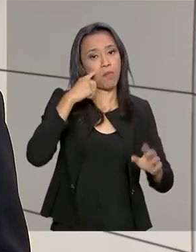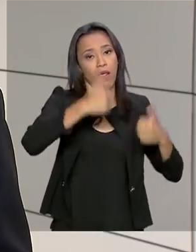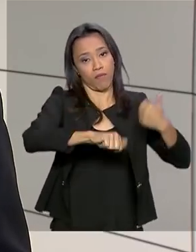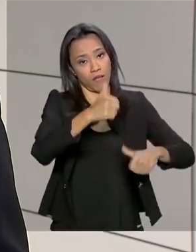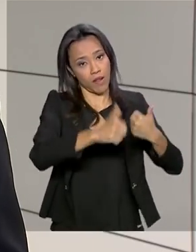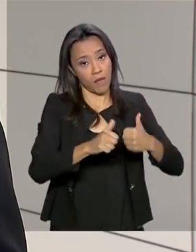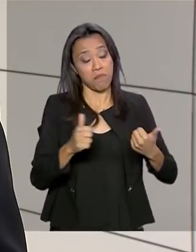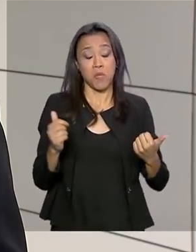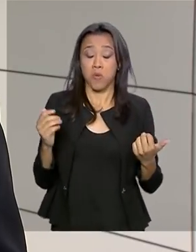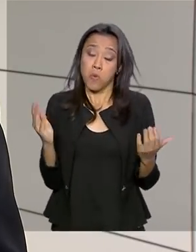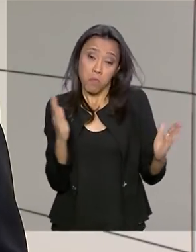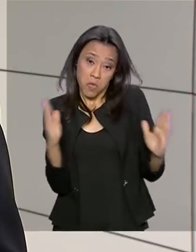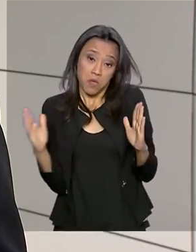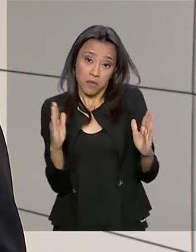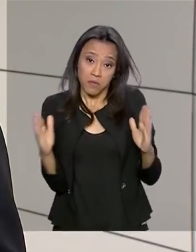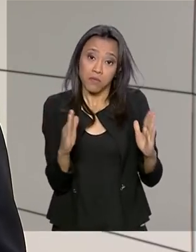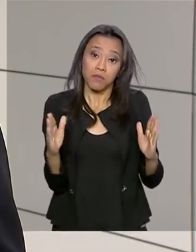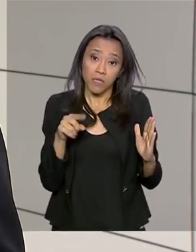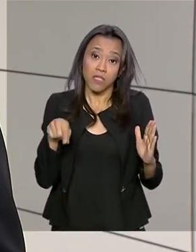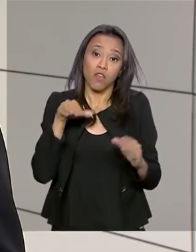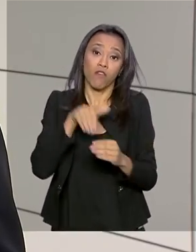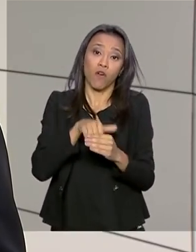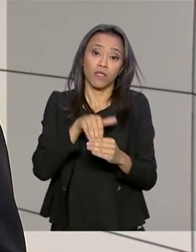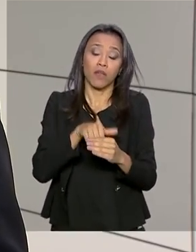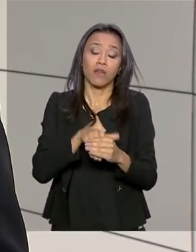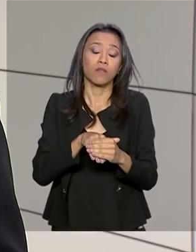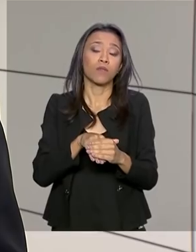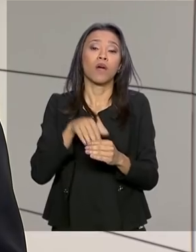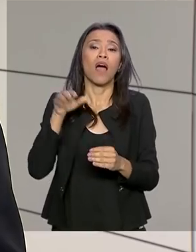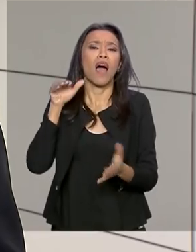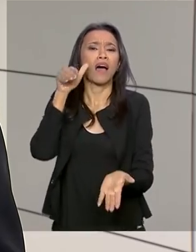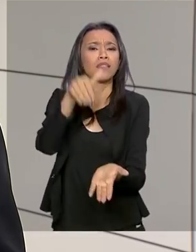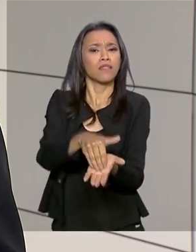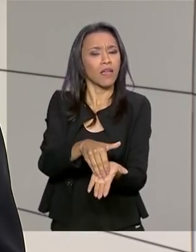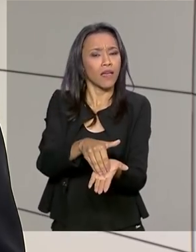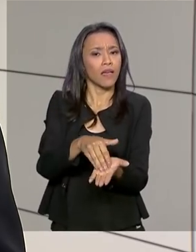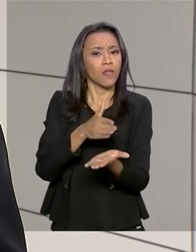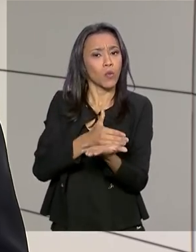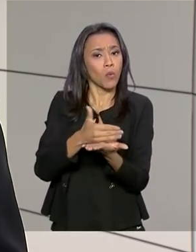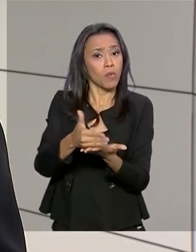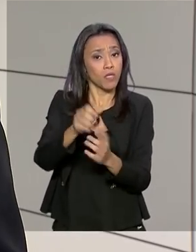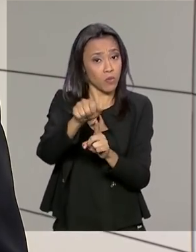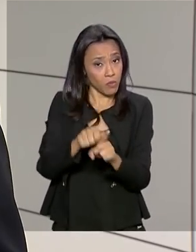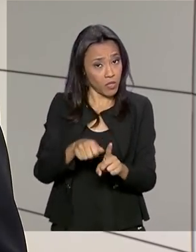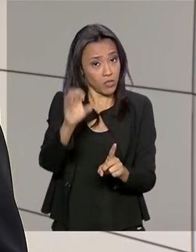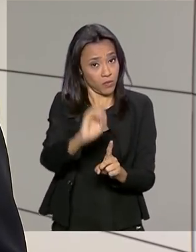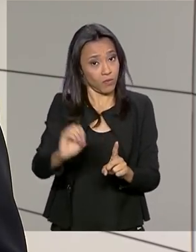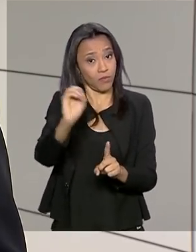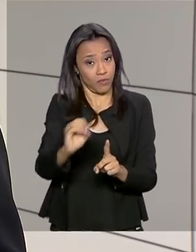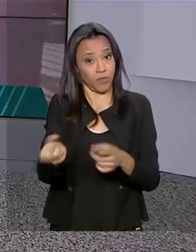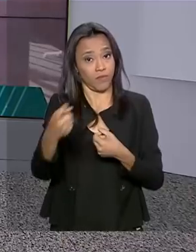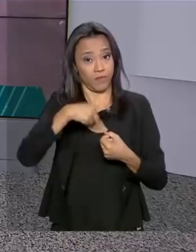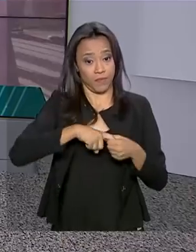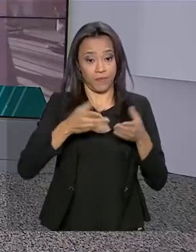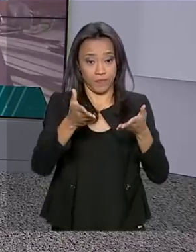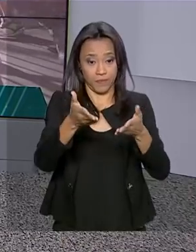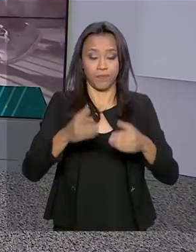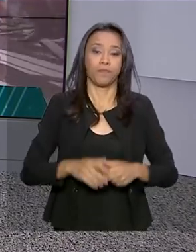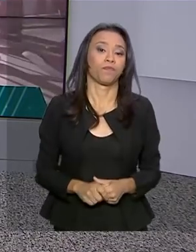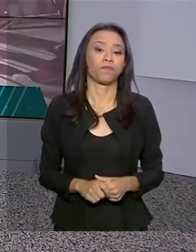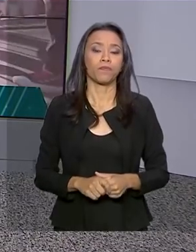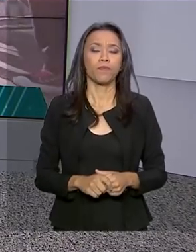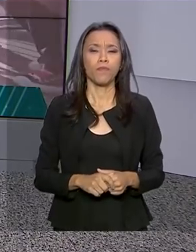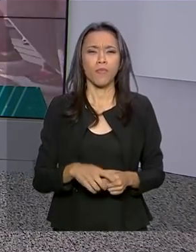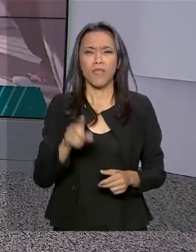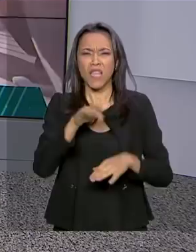previsão é de que a reforma da Previdência seja votada no Senado até o começo de outubro. Voltamos ao estúdio. A